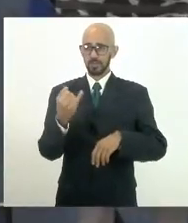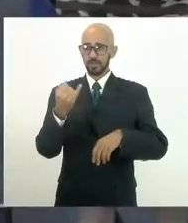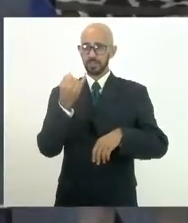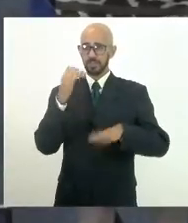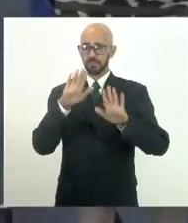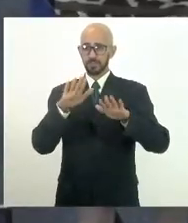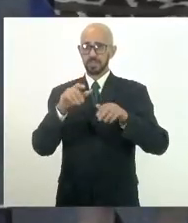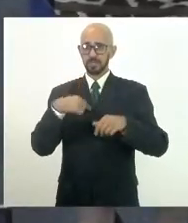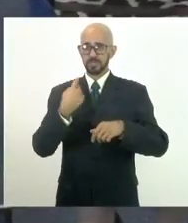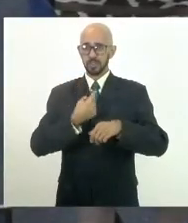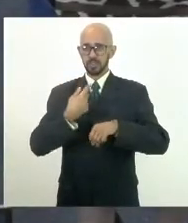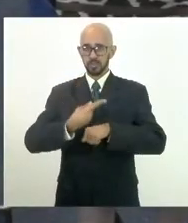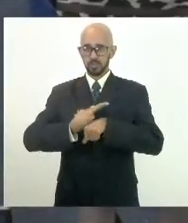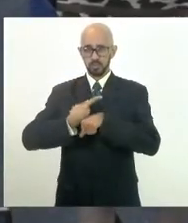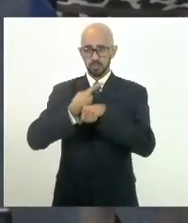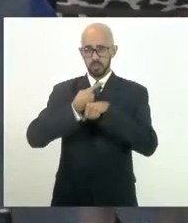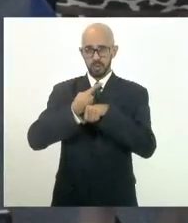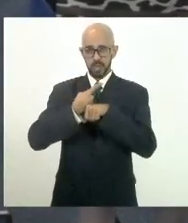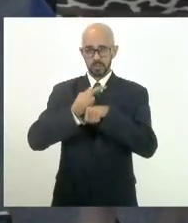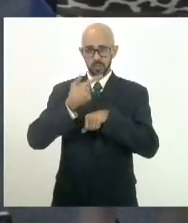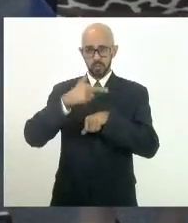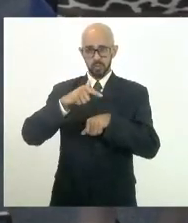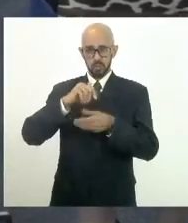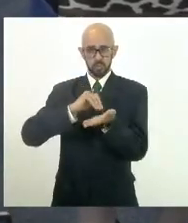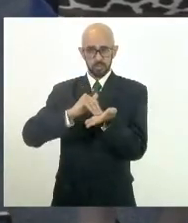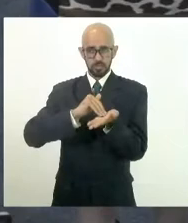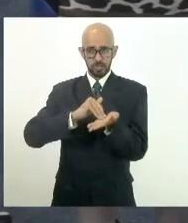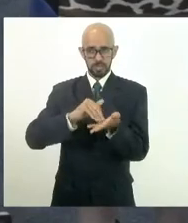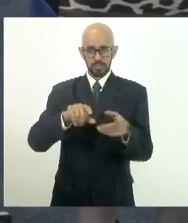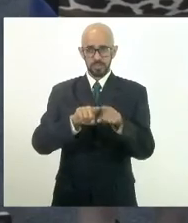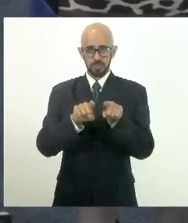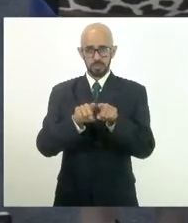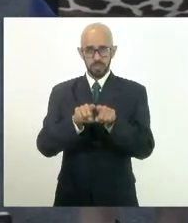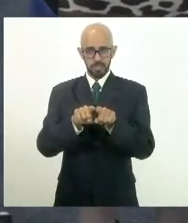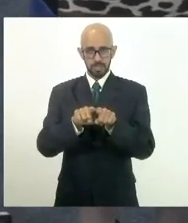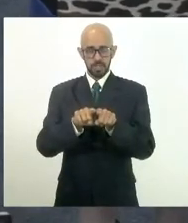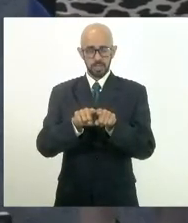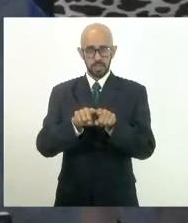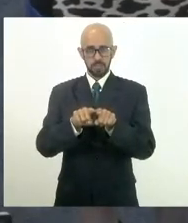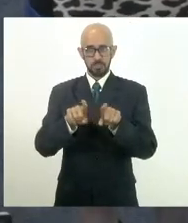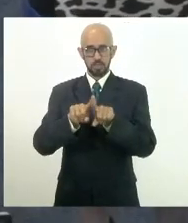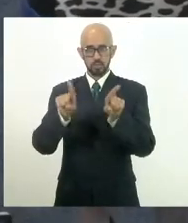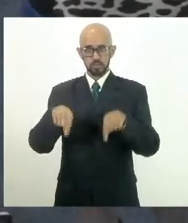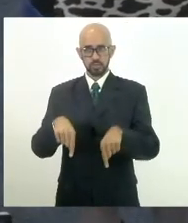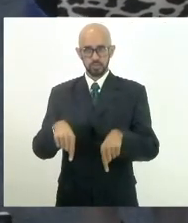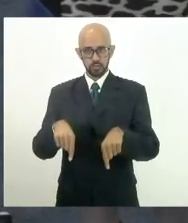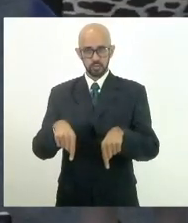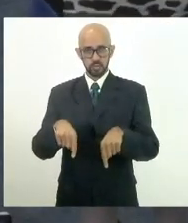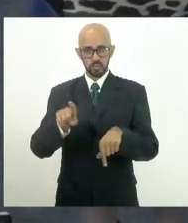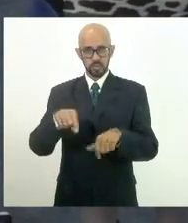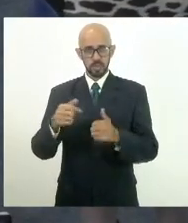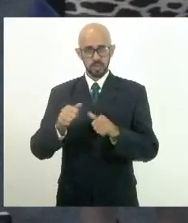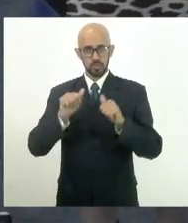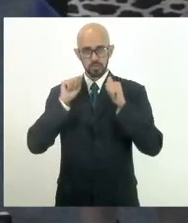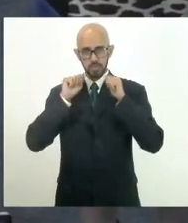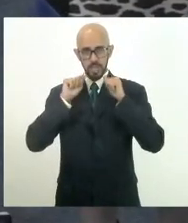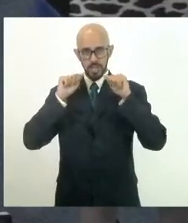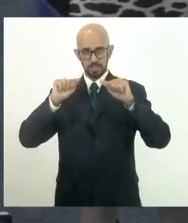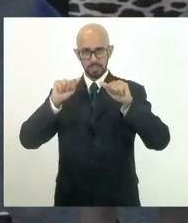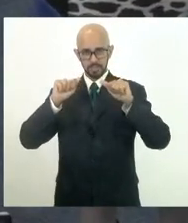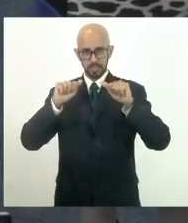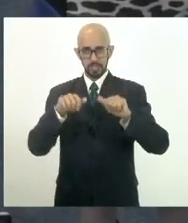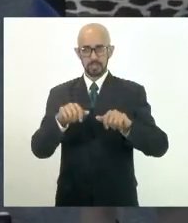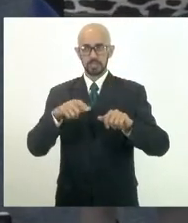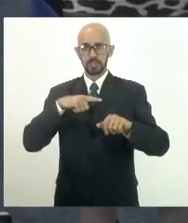procurados, André, certamente outros gabinetes também, pelos servidores que são os assistentes. Tem